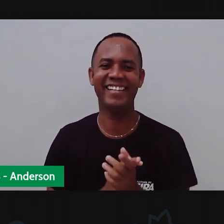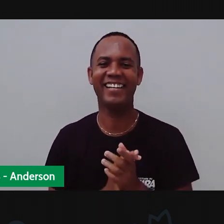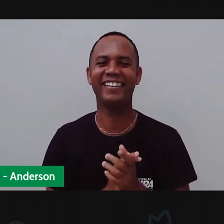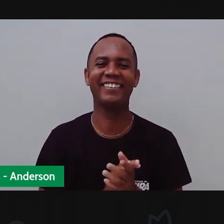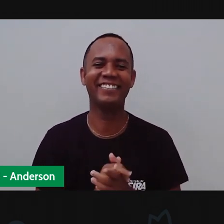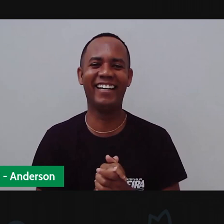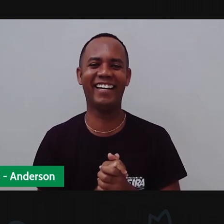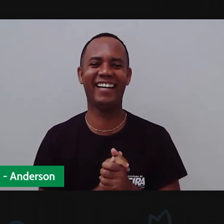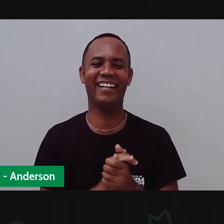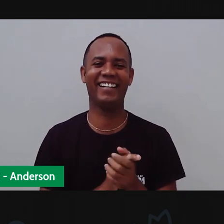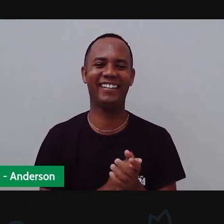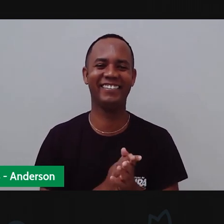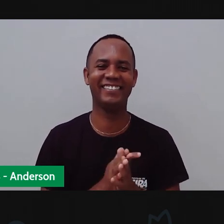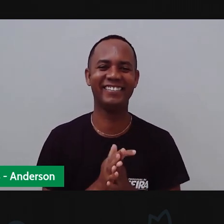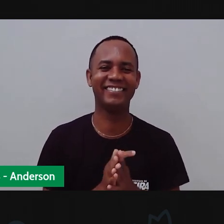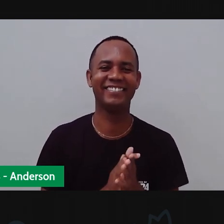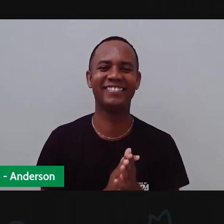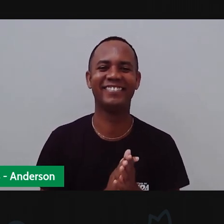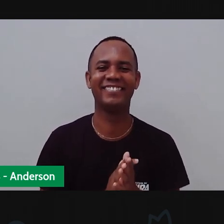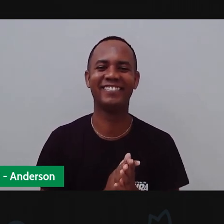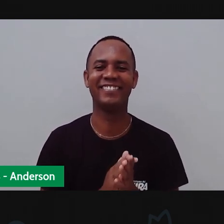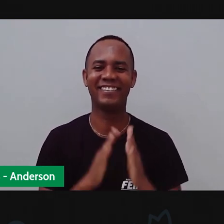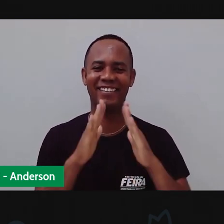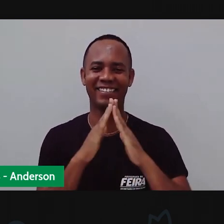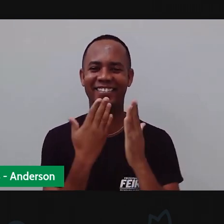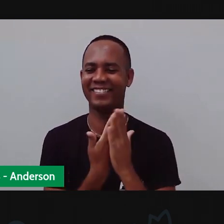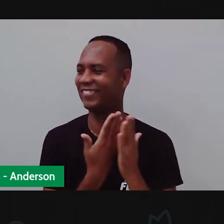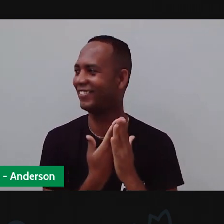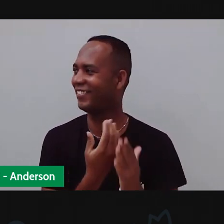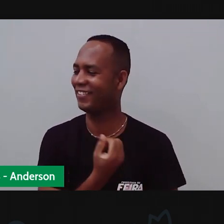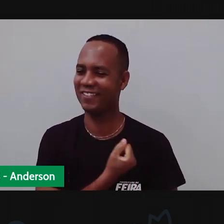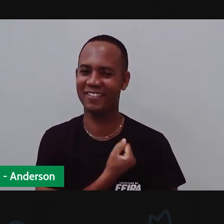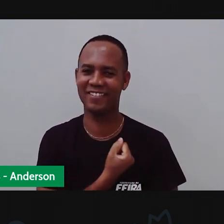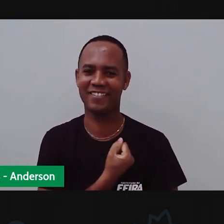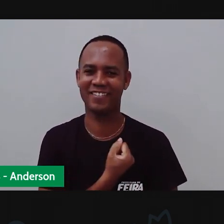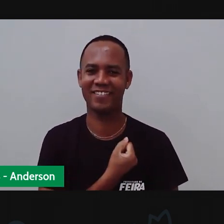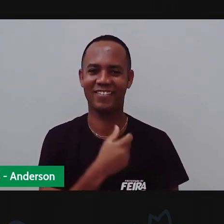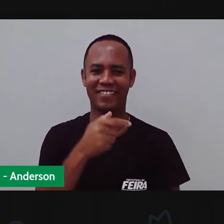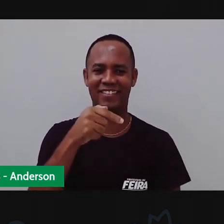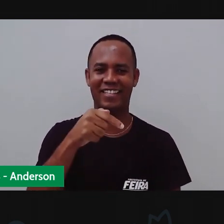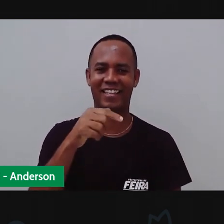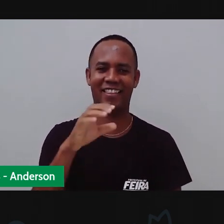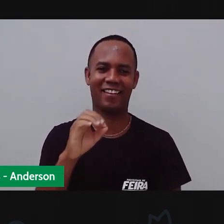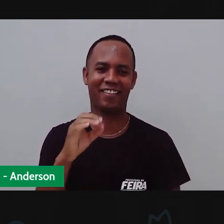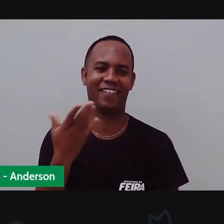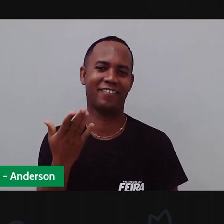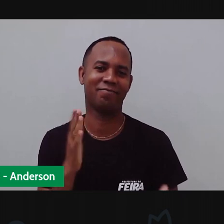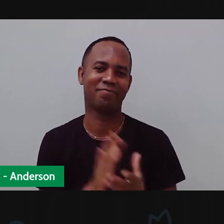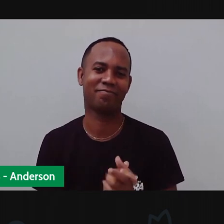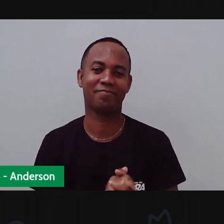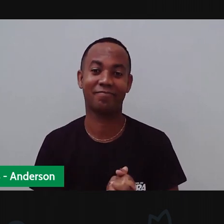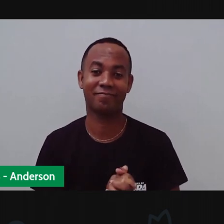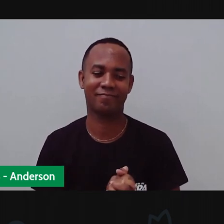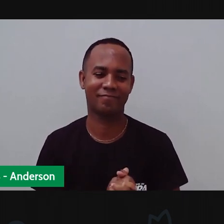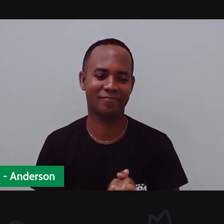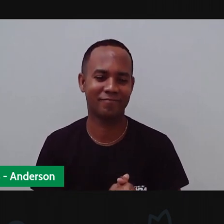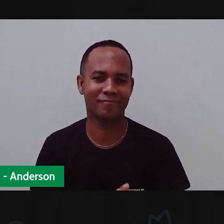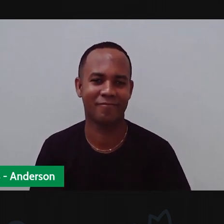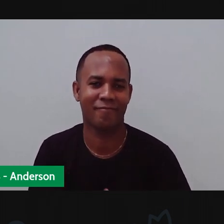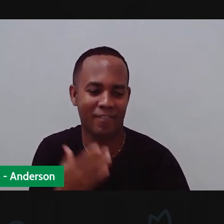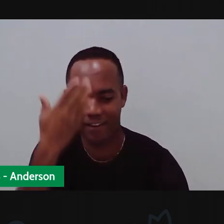A aula aí, número 70. E o pior que agora, Anderson, pode usar o celular na aula. Agora pode,